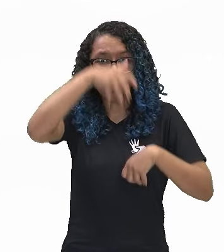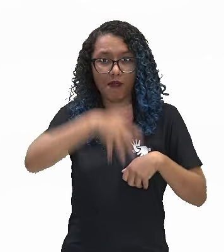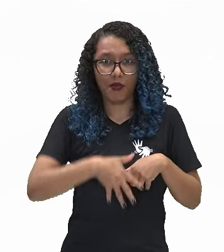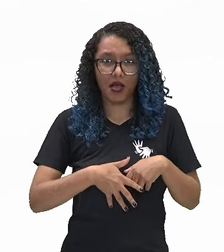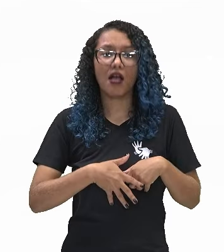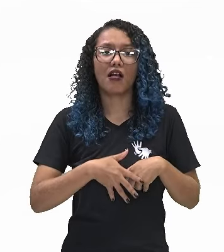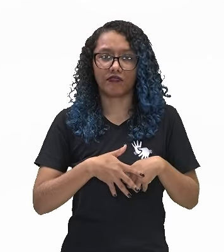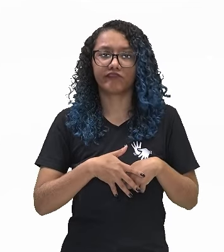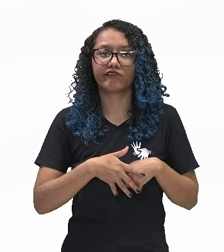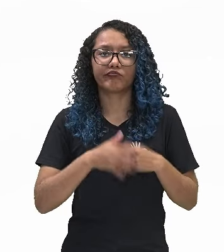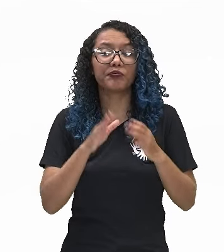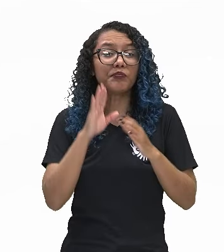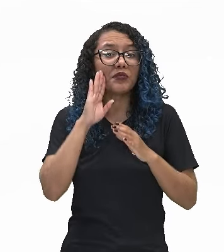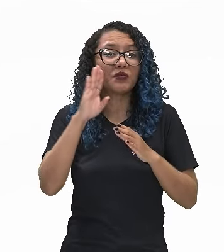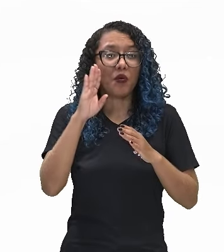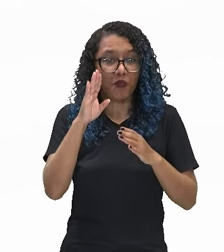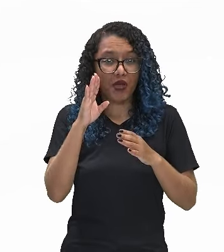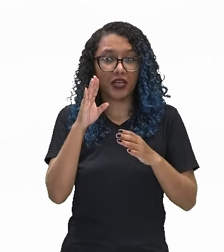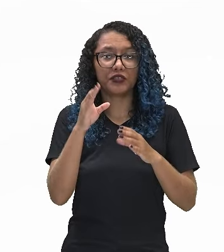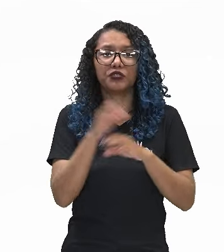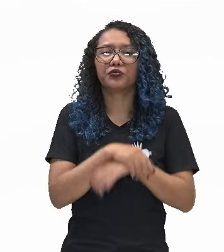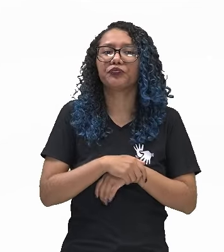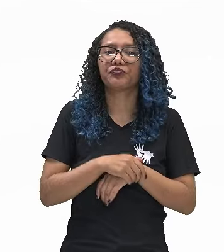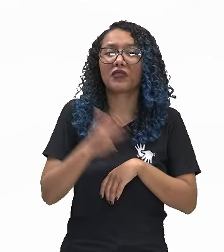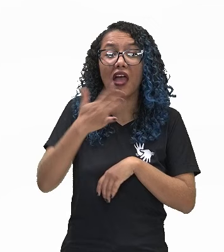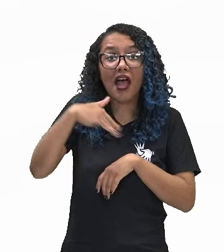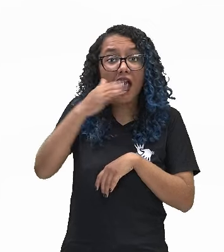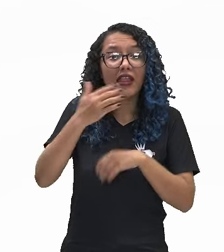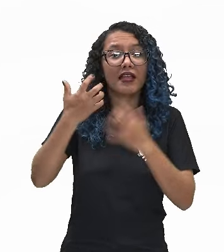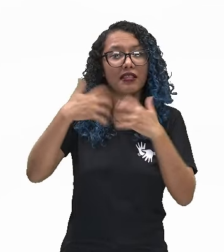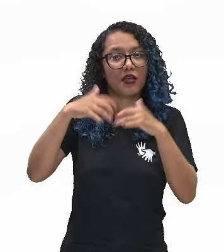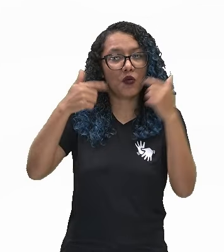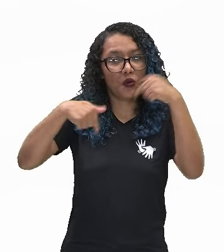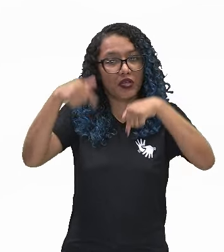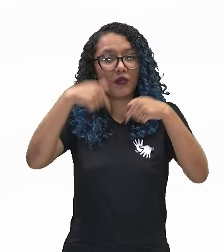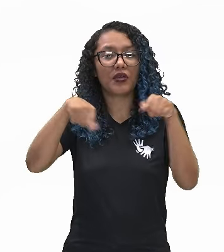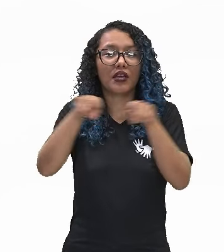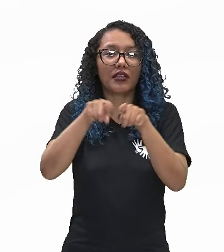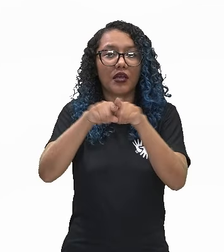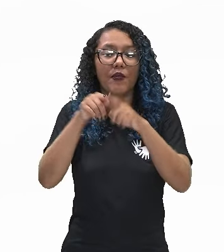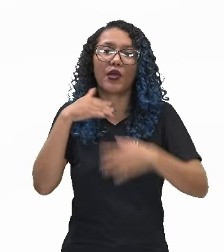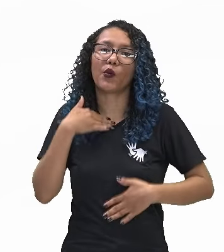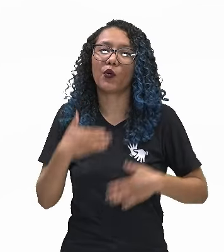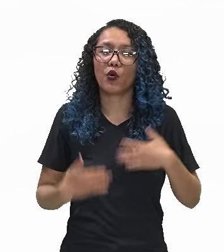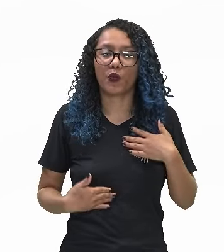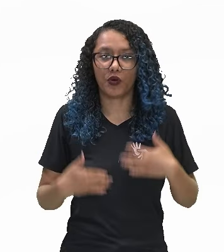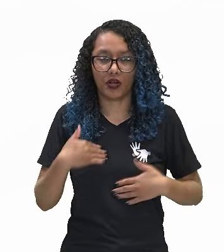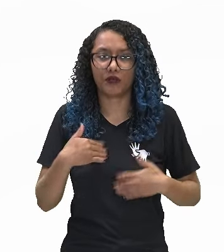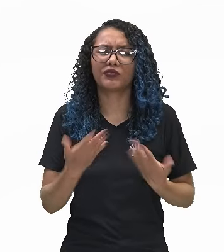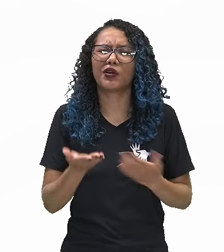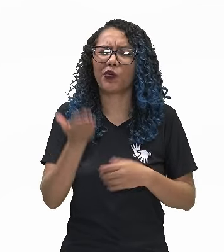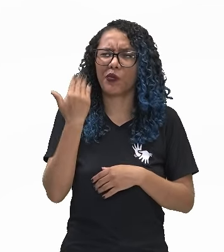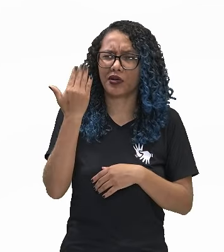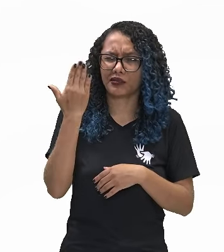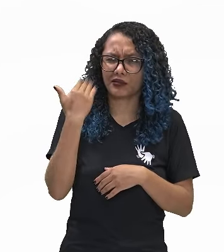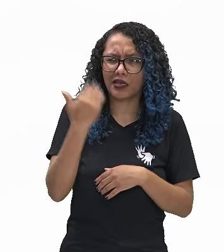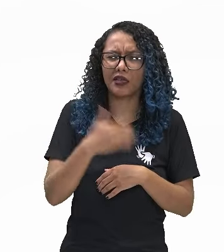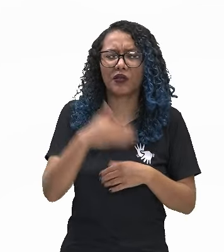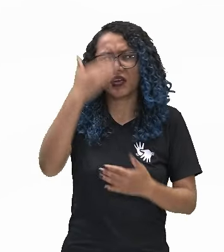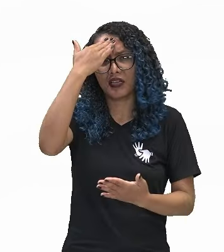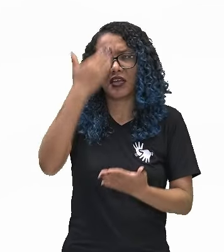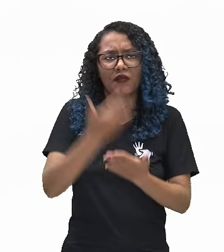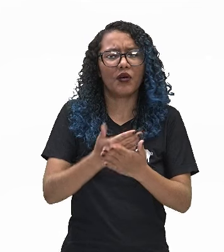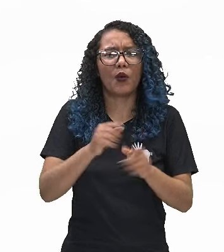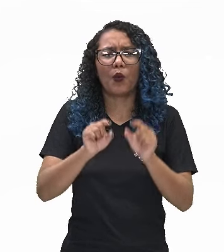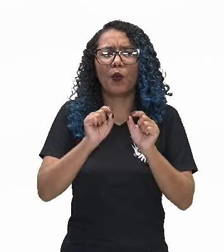neuroquímicos e morfológicos. Então, acreditava-se, até algumas décadas atrás, que o desenvolvimento do